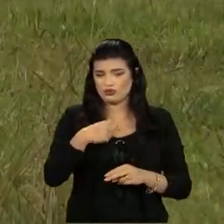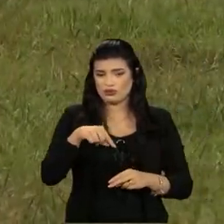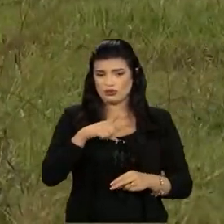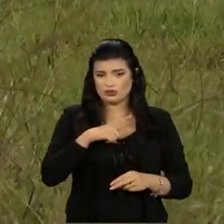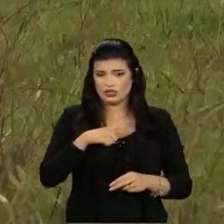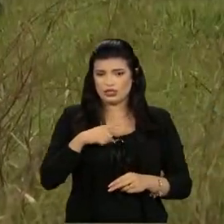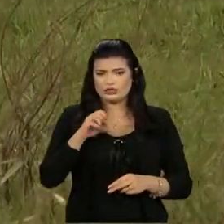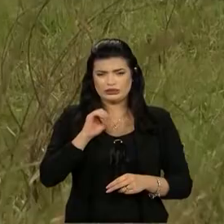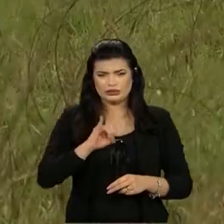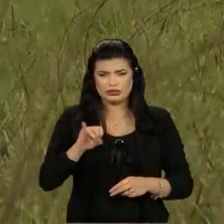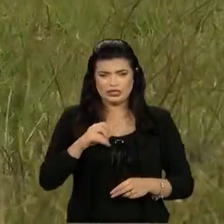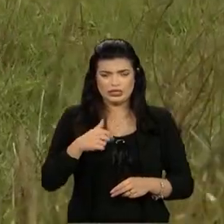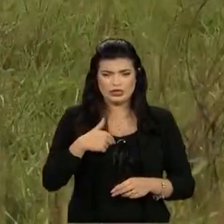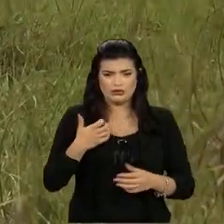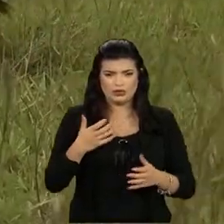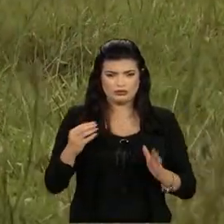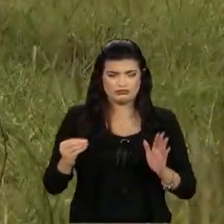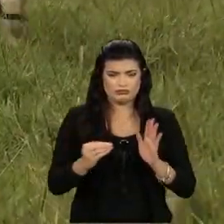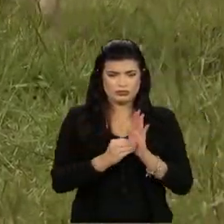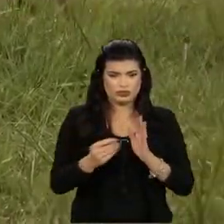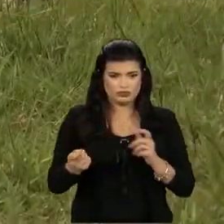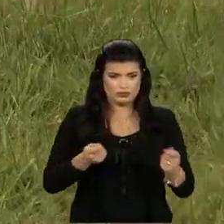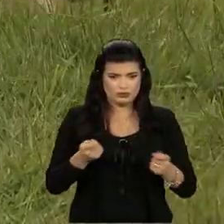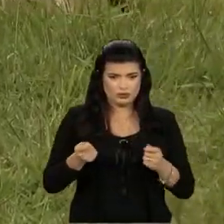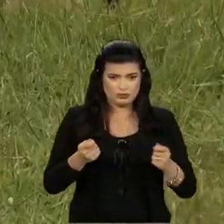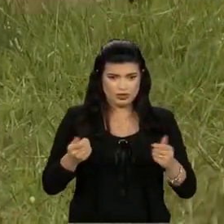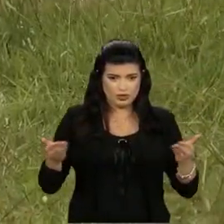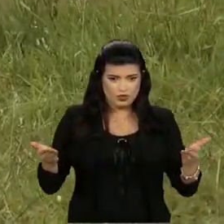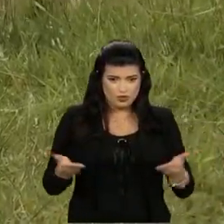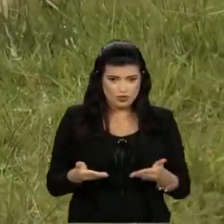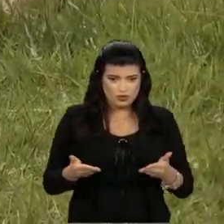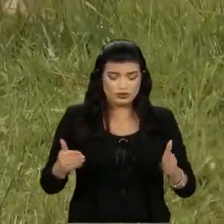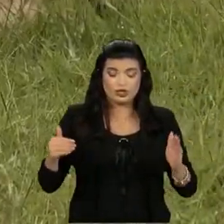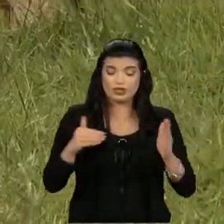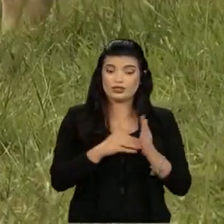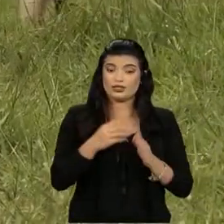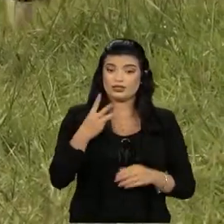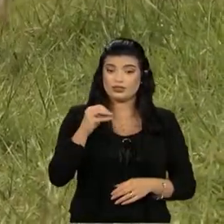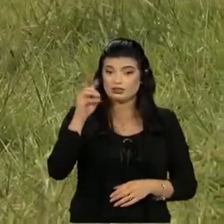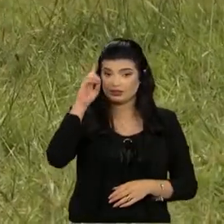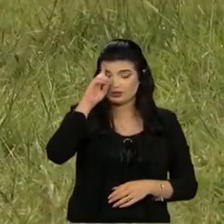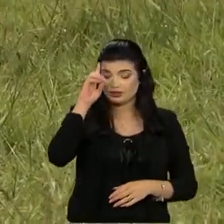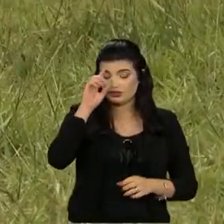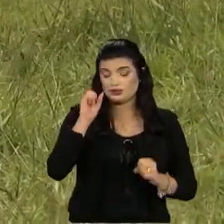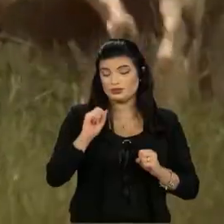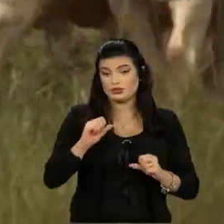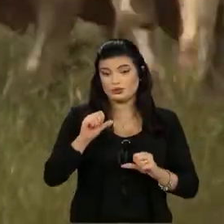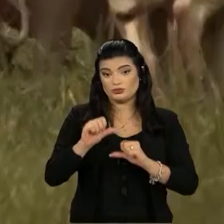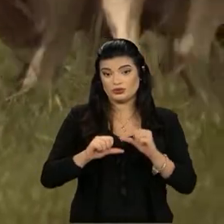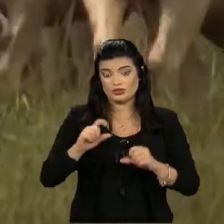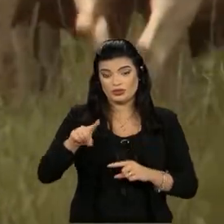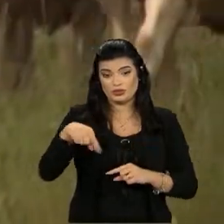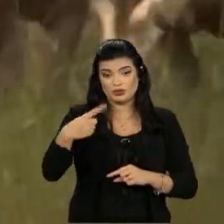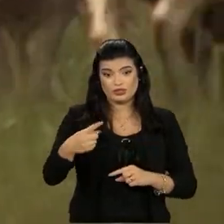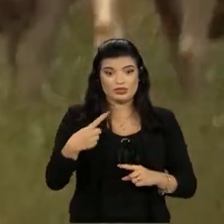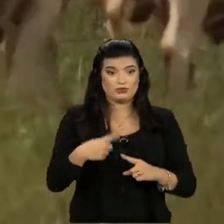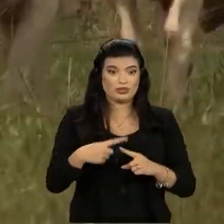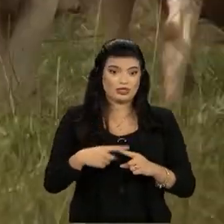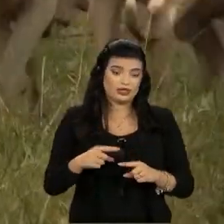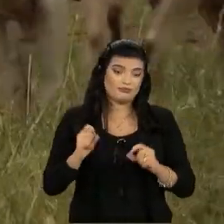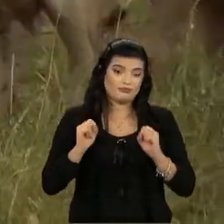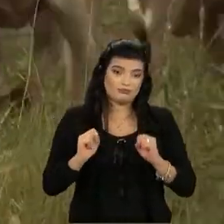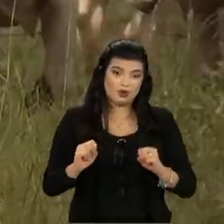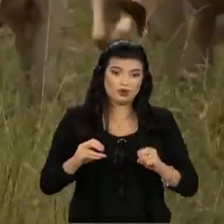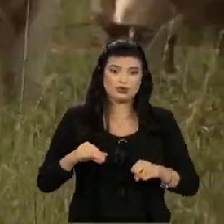que se você botar a conclusão econômica hoje, daqui a 30 dias ela pode ser outra. Porque o preço da reposição muda, o preço